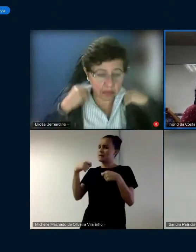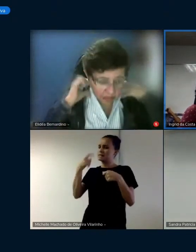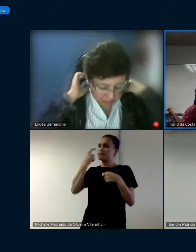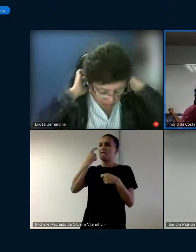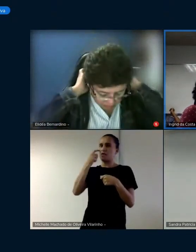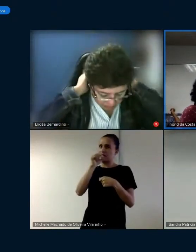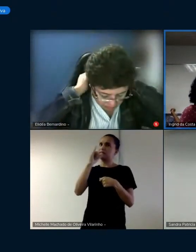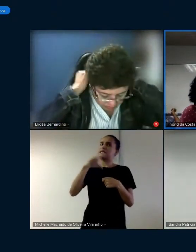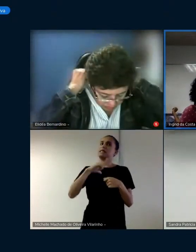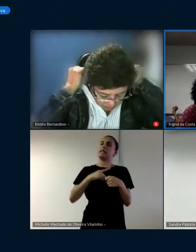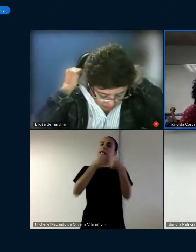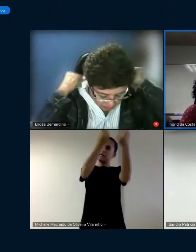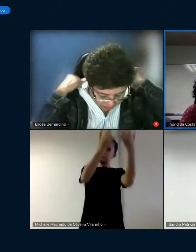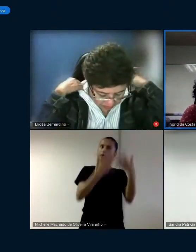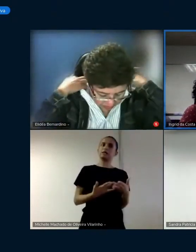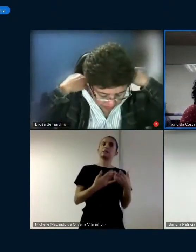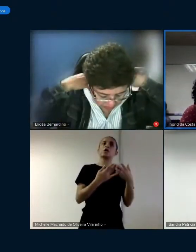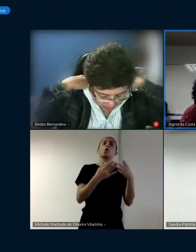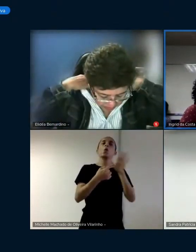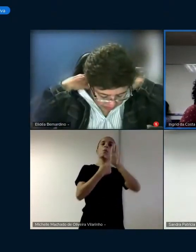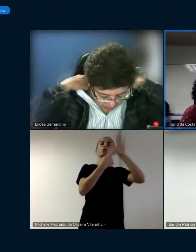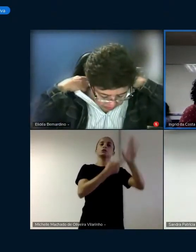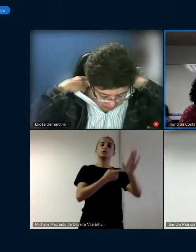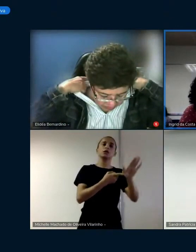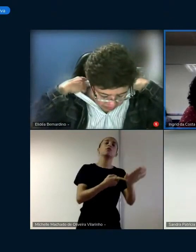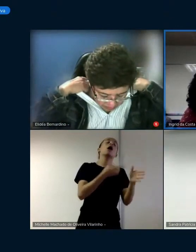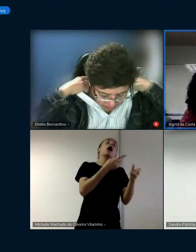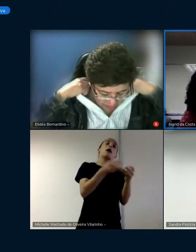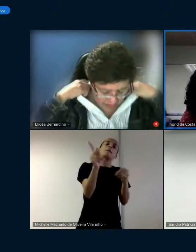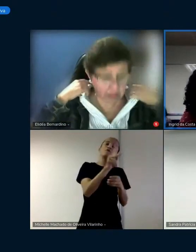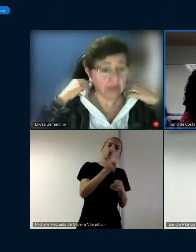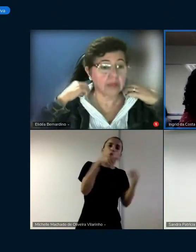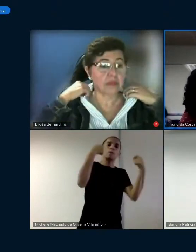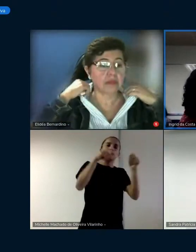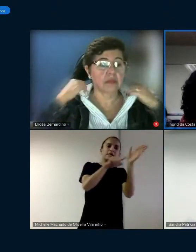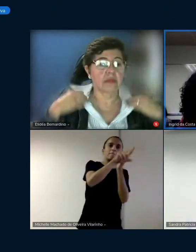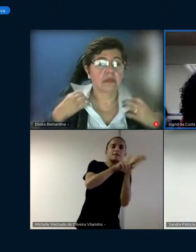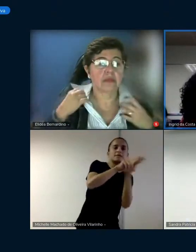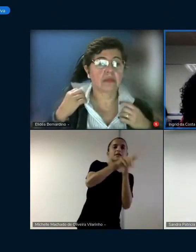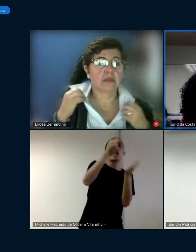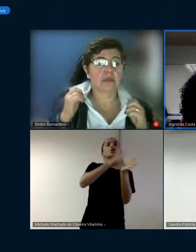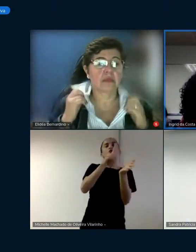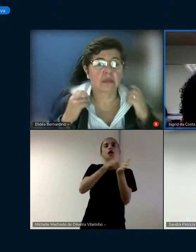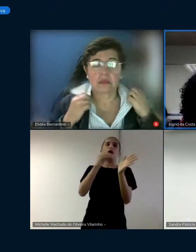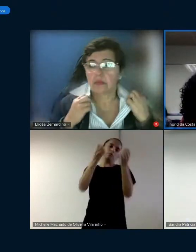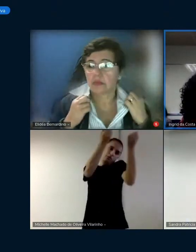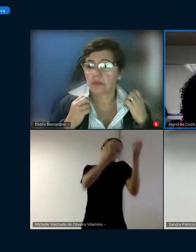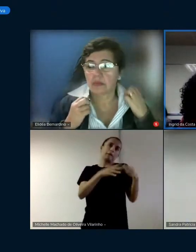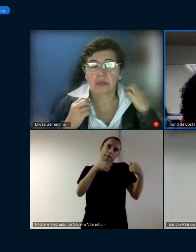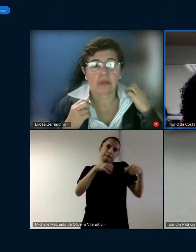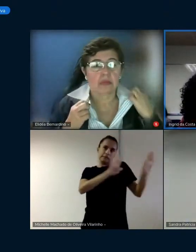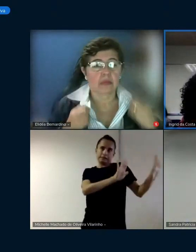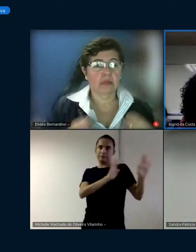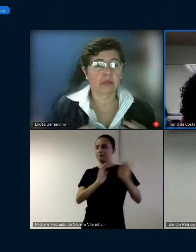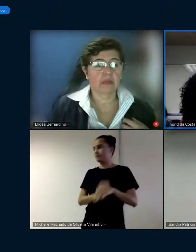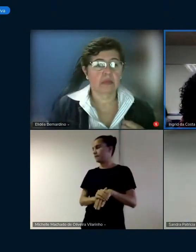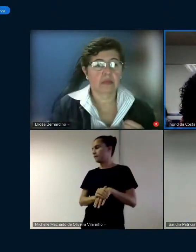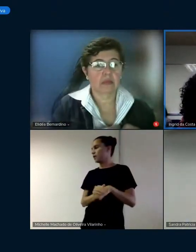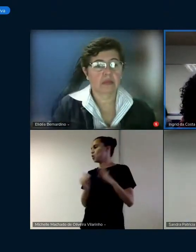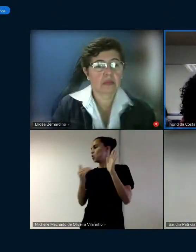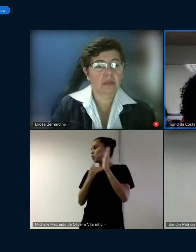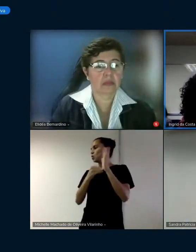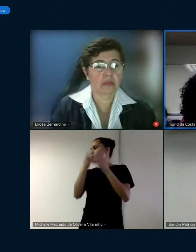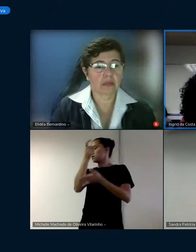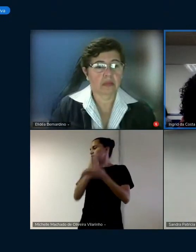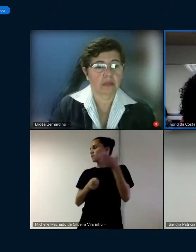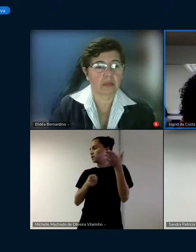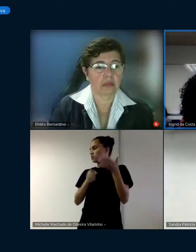conferidinha pra ver e aí quando você vem na hora da atividade é o último slide? não você